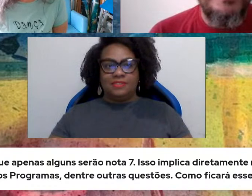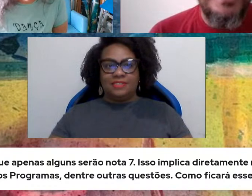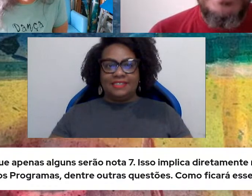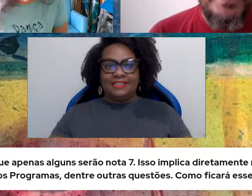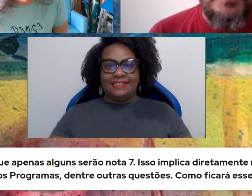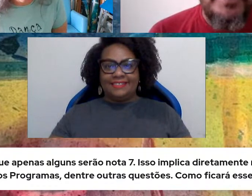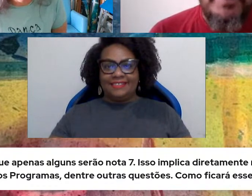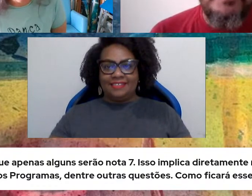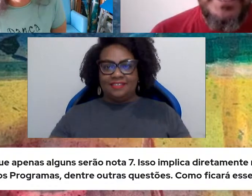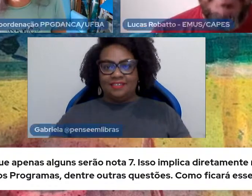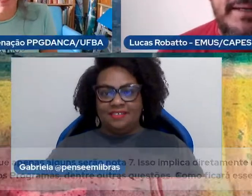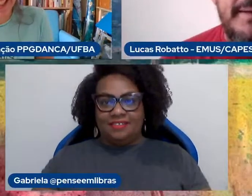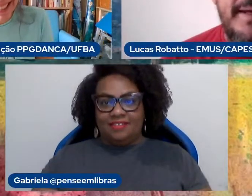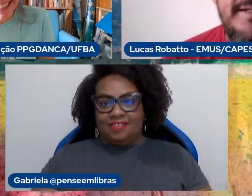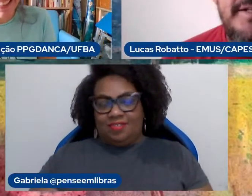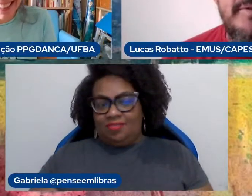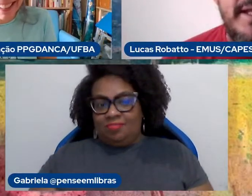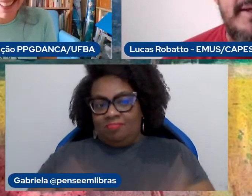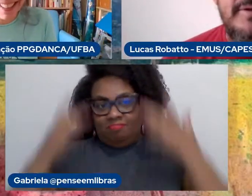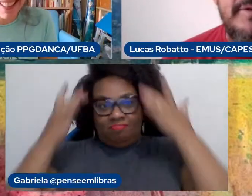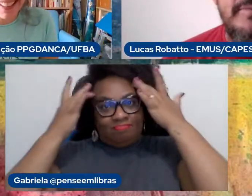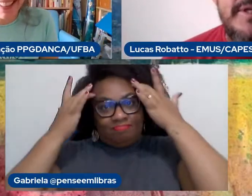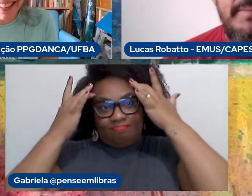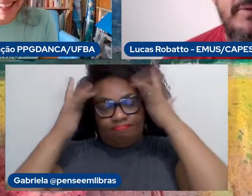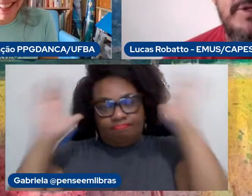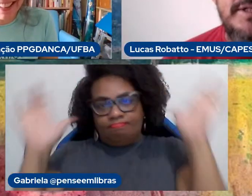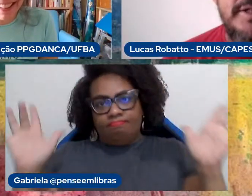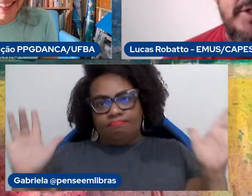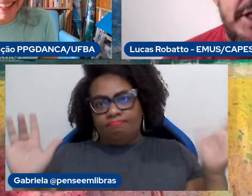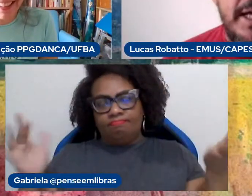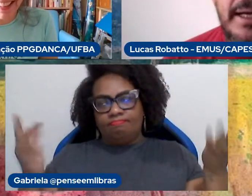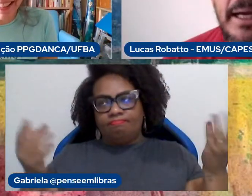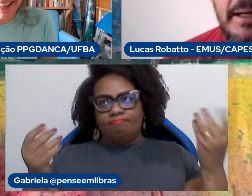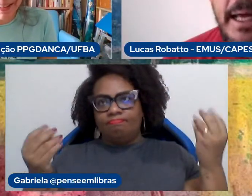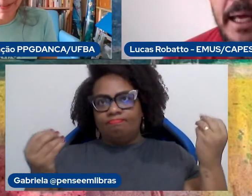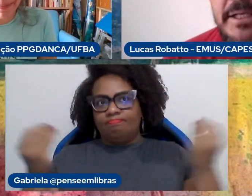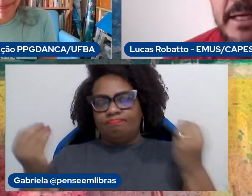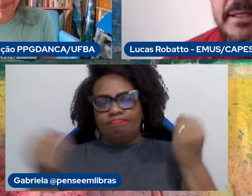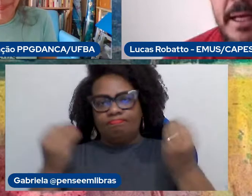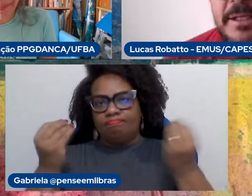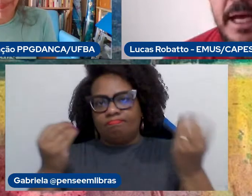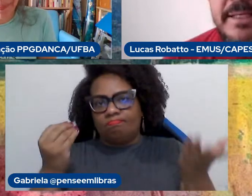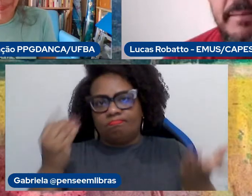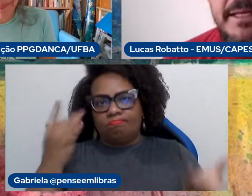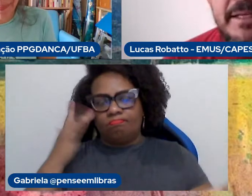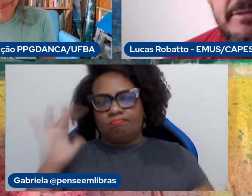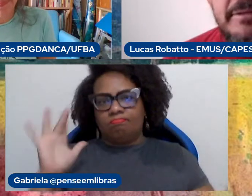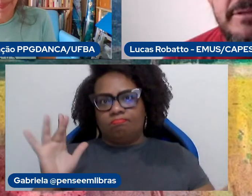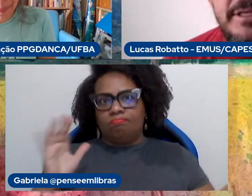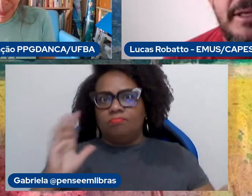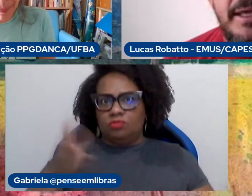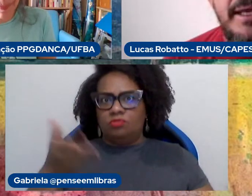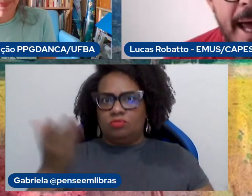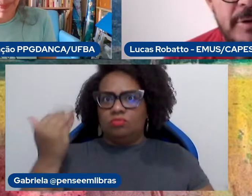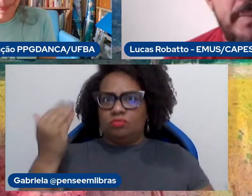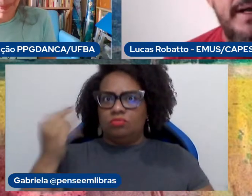saber. A gente não tem como saber, a gente não tem como saber hoje, gente tinha já estabelecido